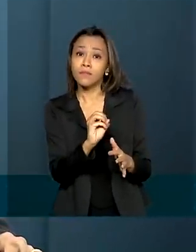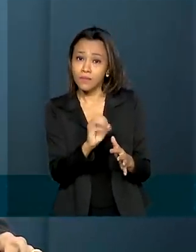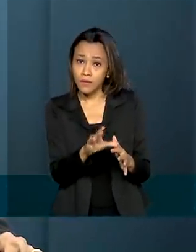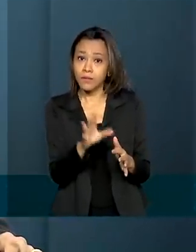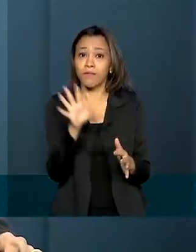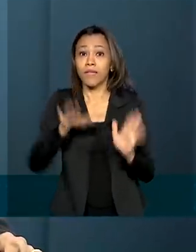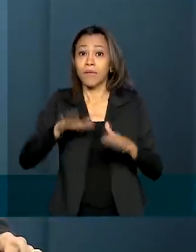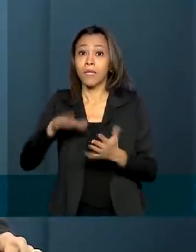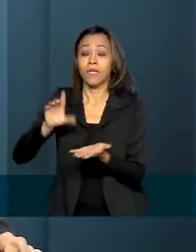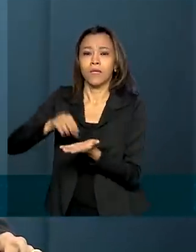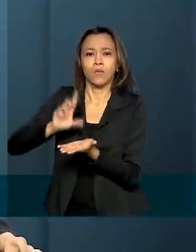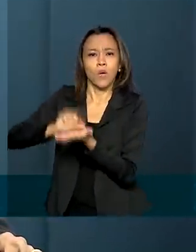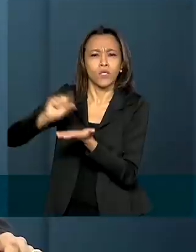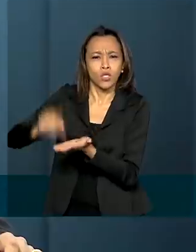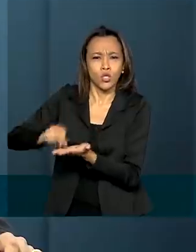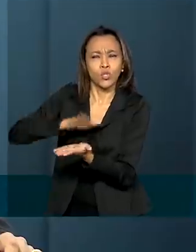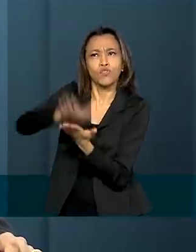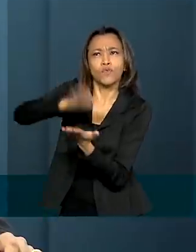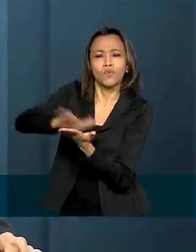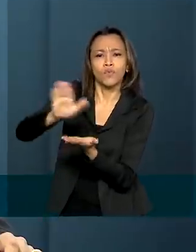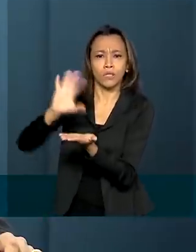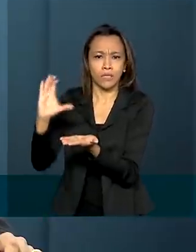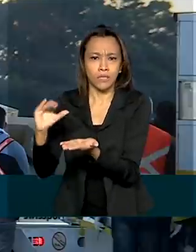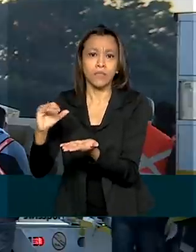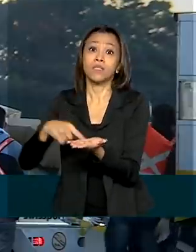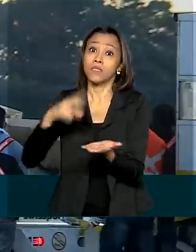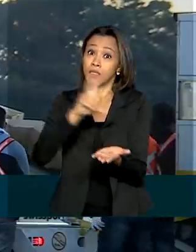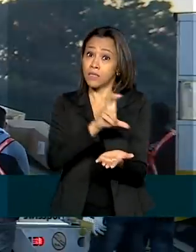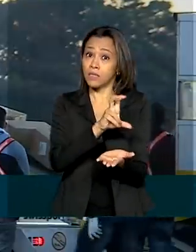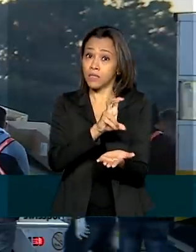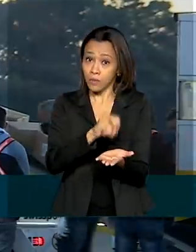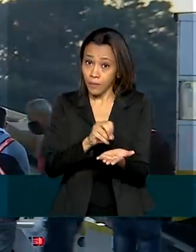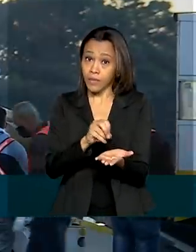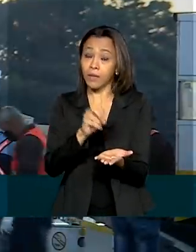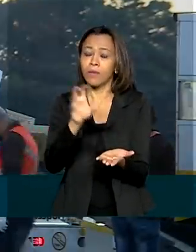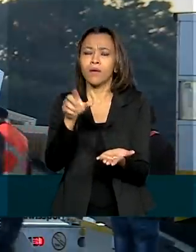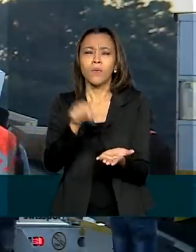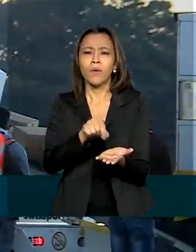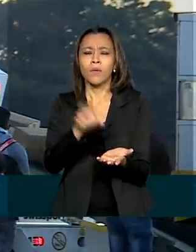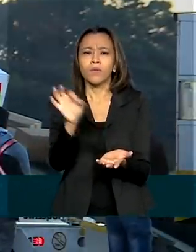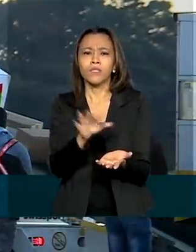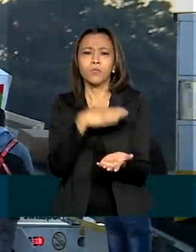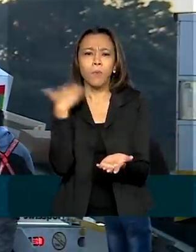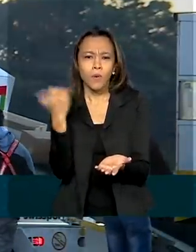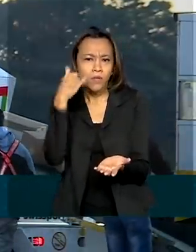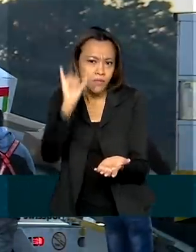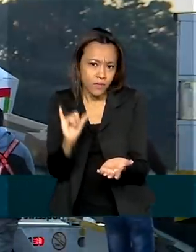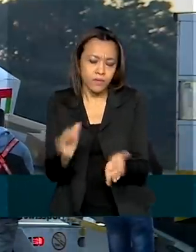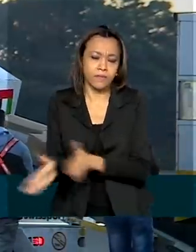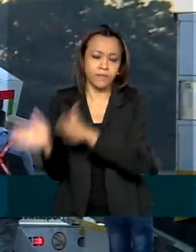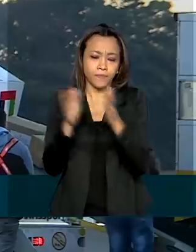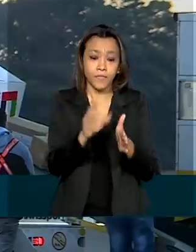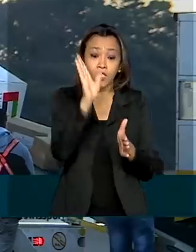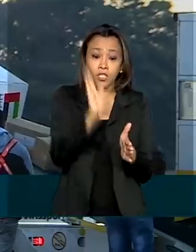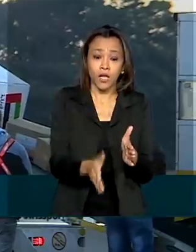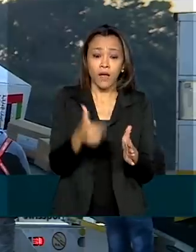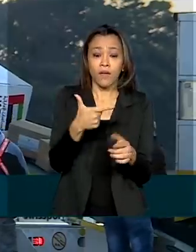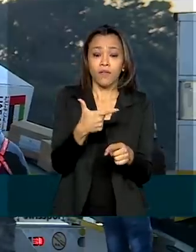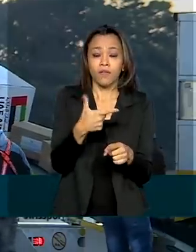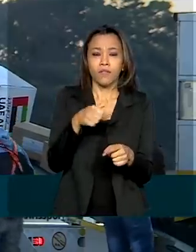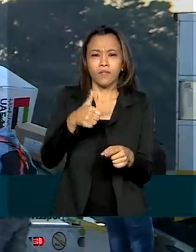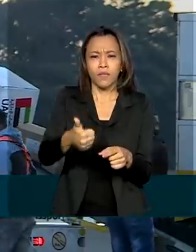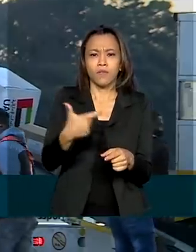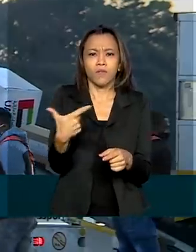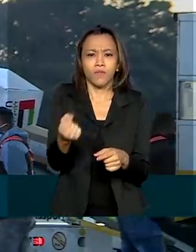publicado, até mais de 50% no risco de morte. O Ministério da Saúde afirma que já distribuiu mais de 20 milhões de